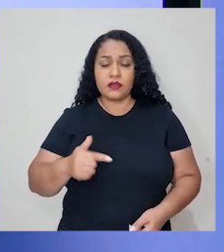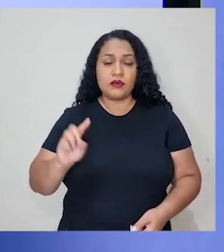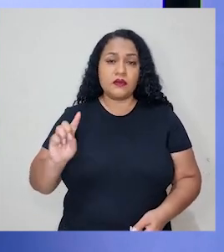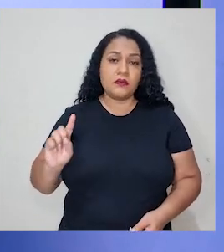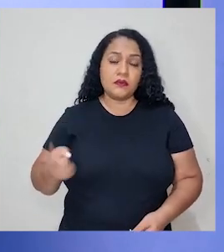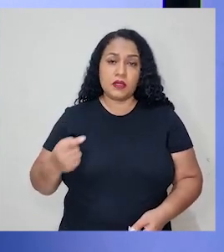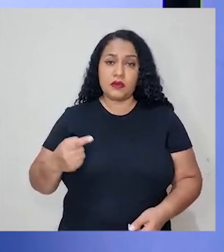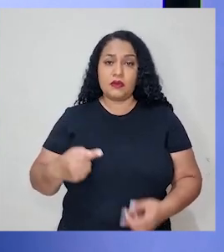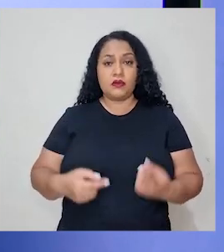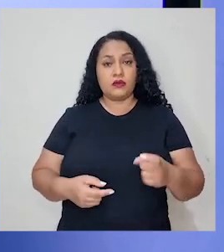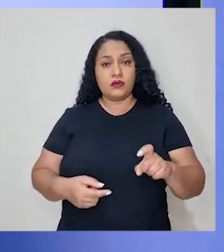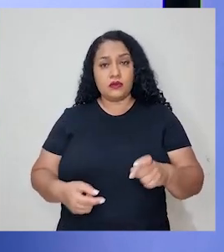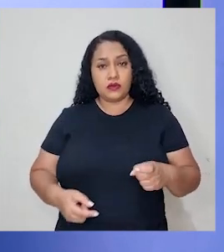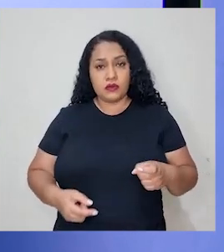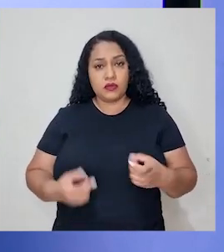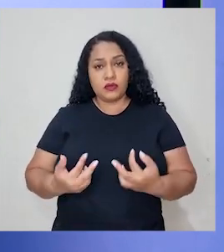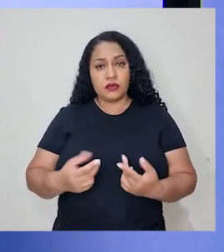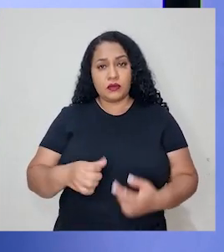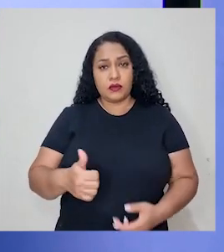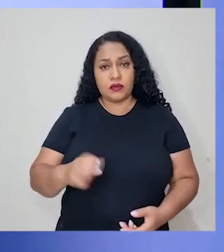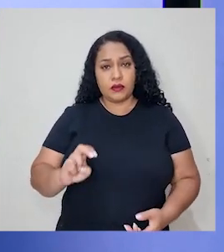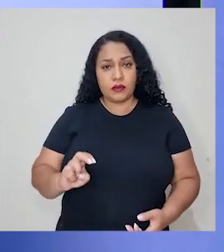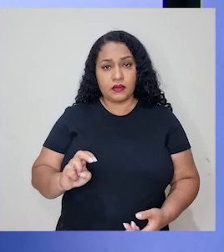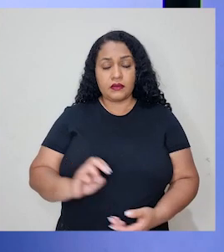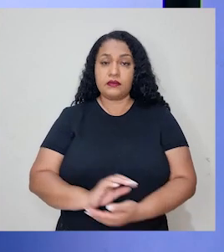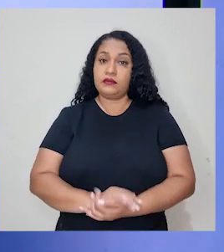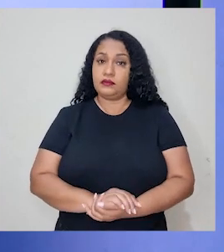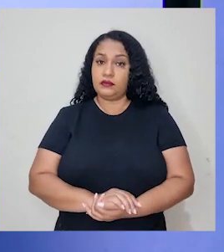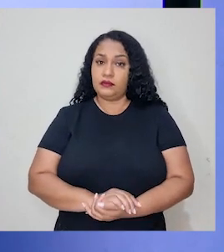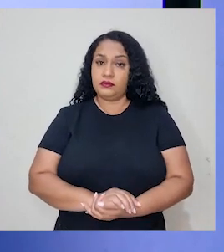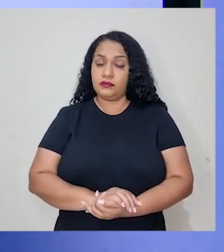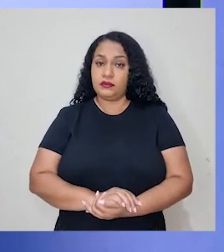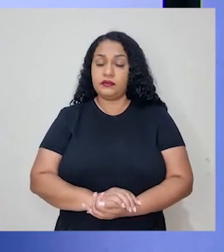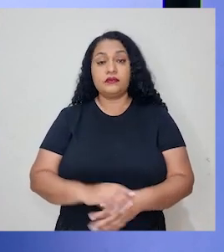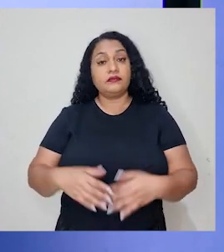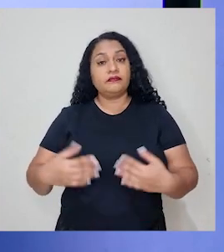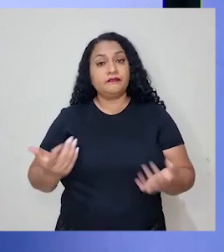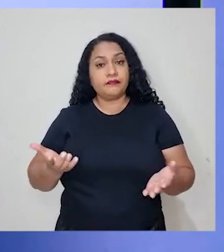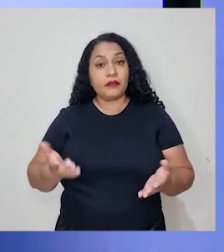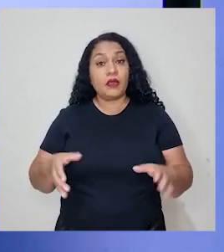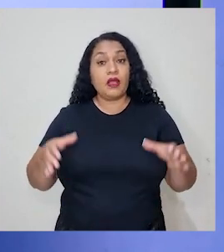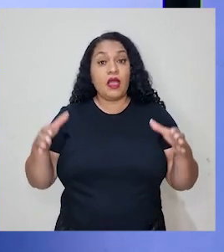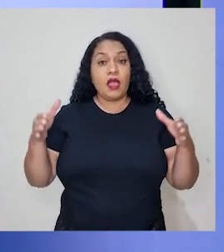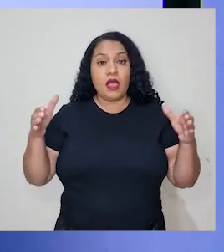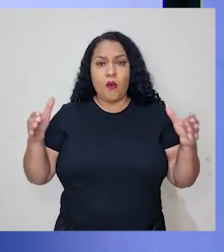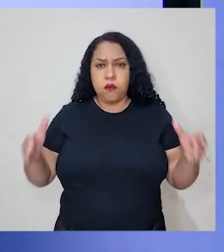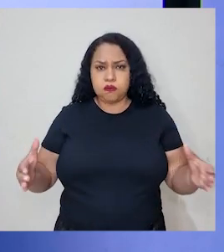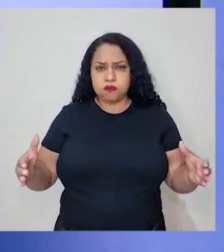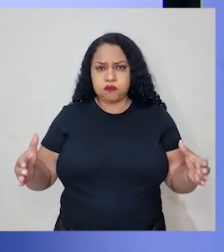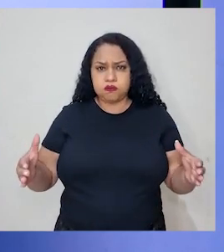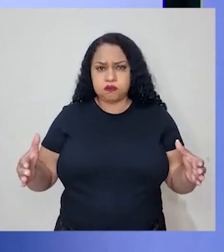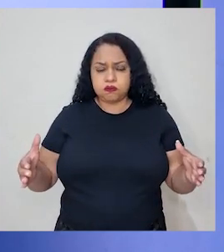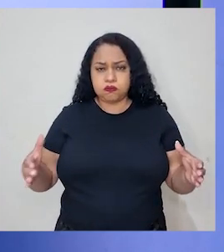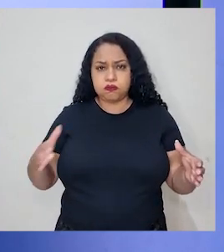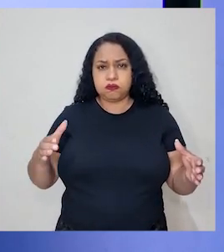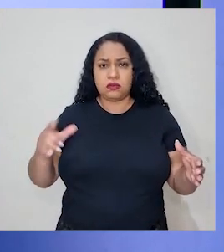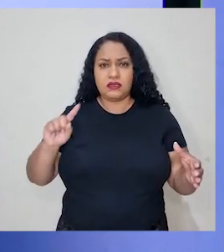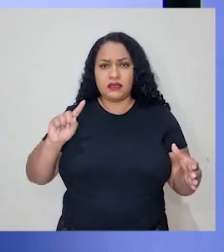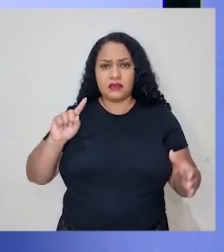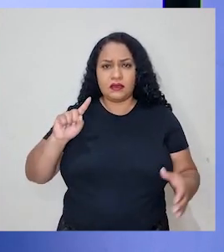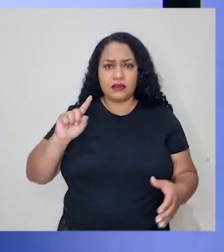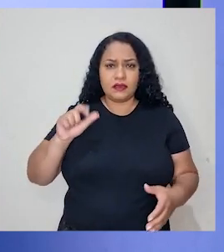encontramos que x é igual a 15.000, ou seja, a caixa de 10.000 litros vai levar